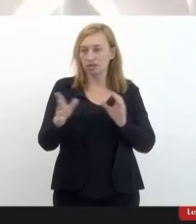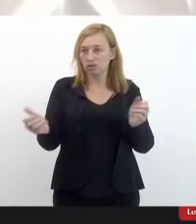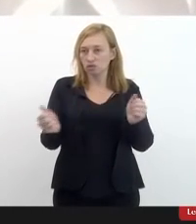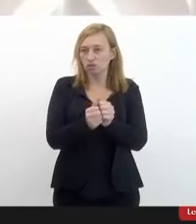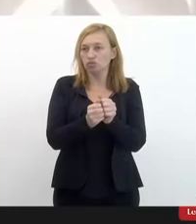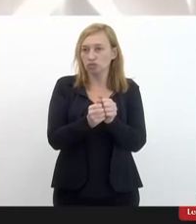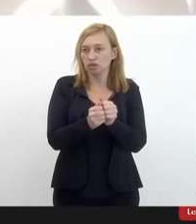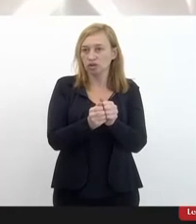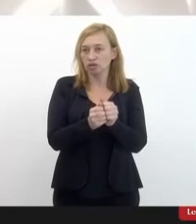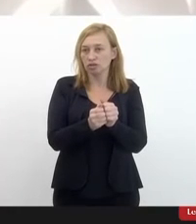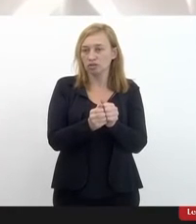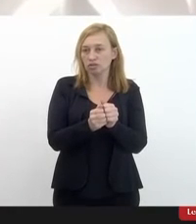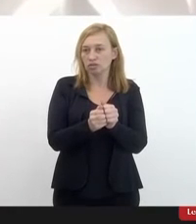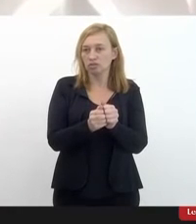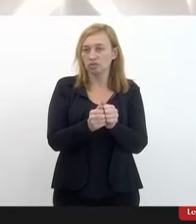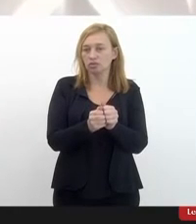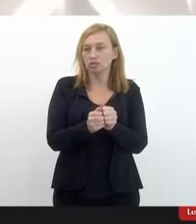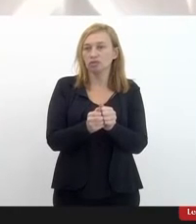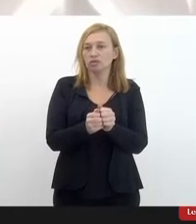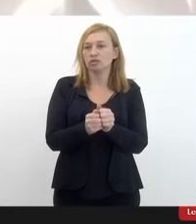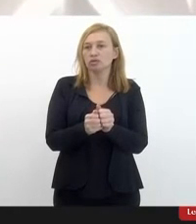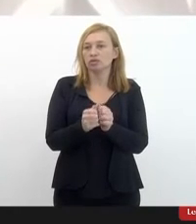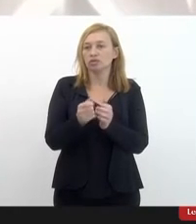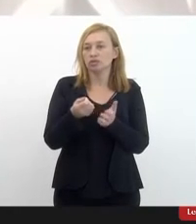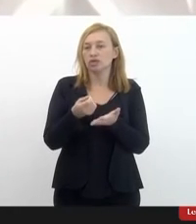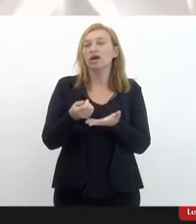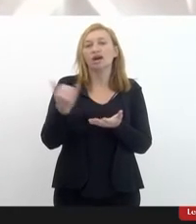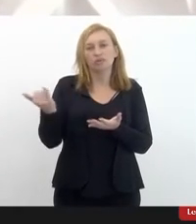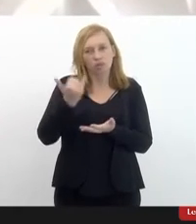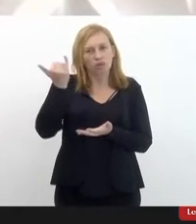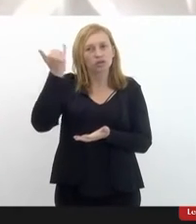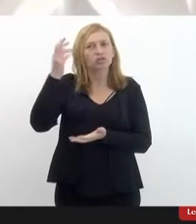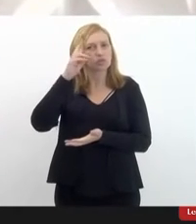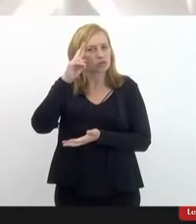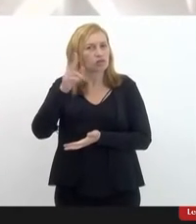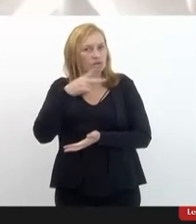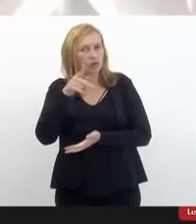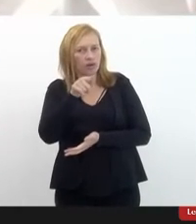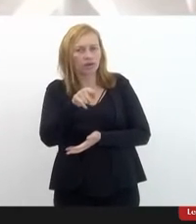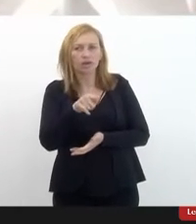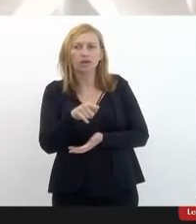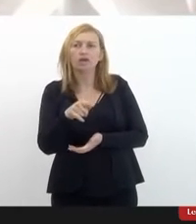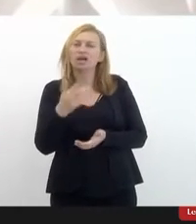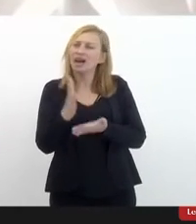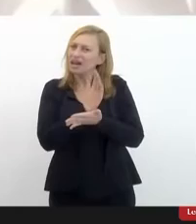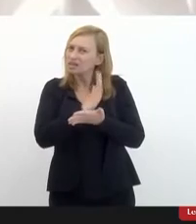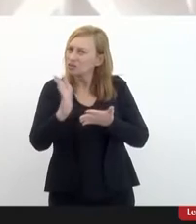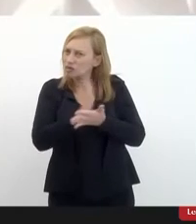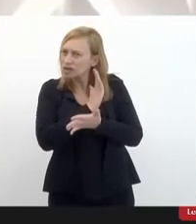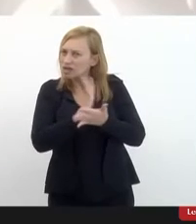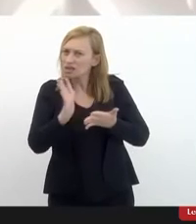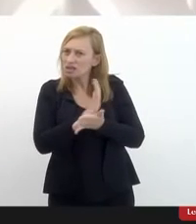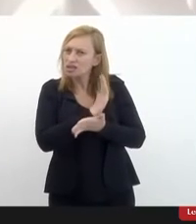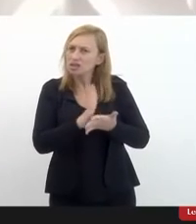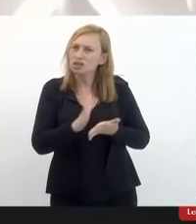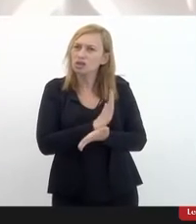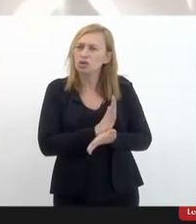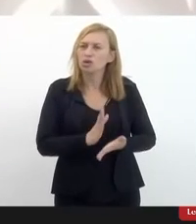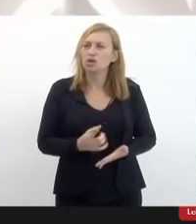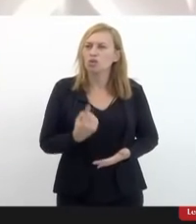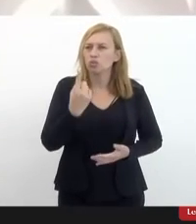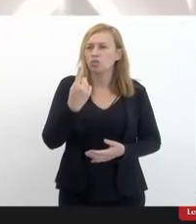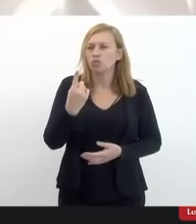juntar nos autos, porque é importante o que o senhor fala aqui, porque muitas vezes uma